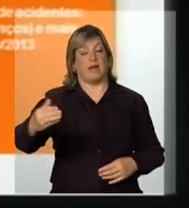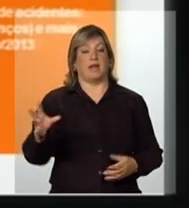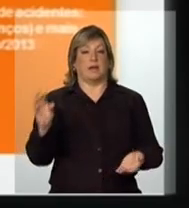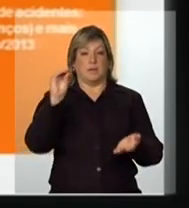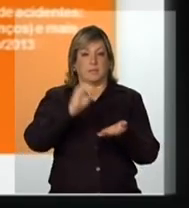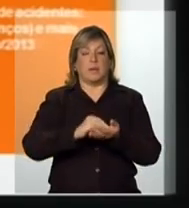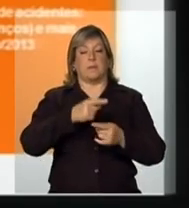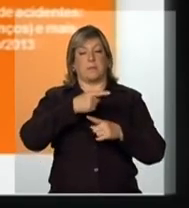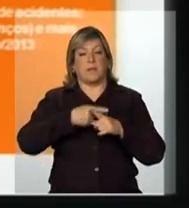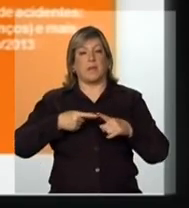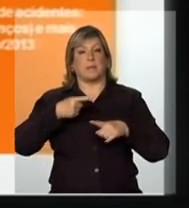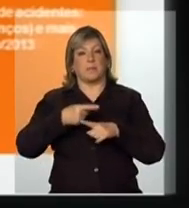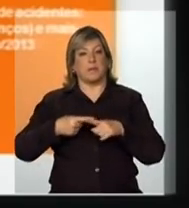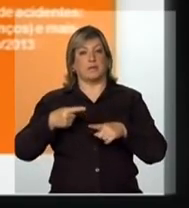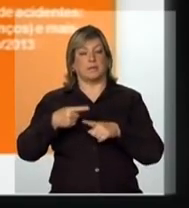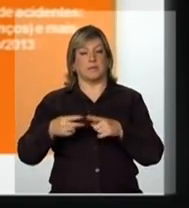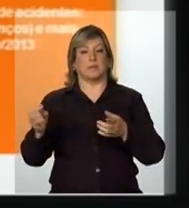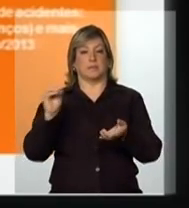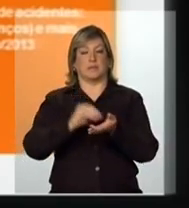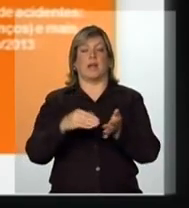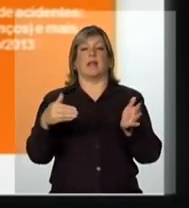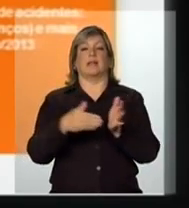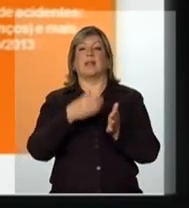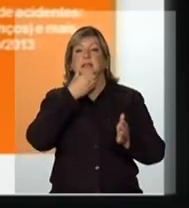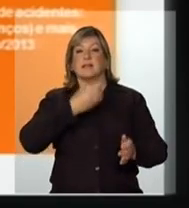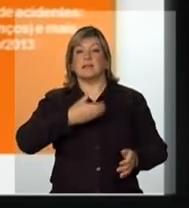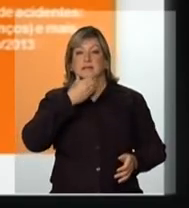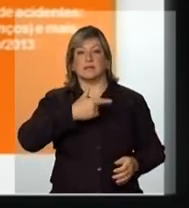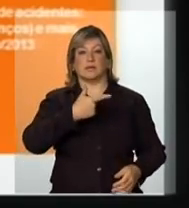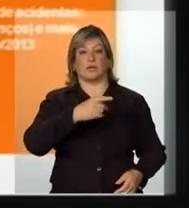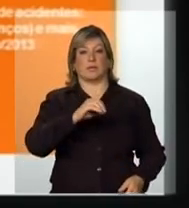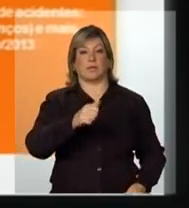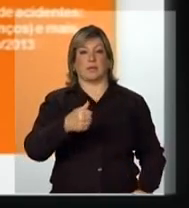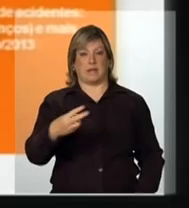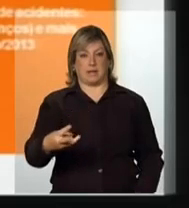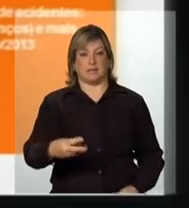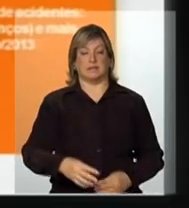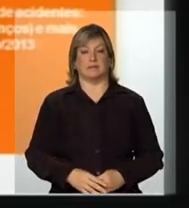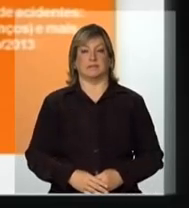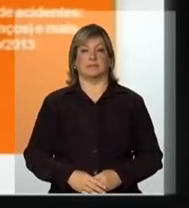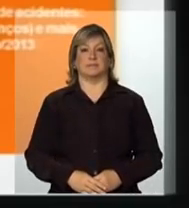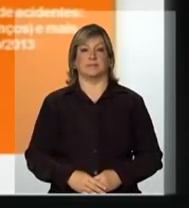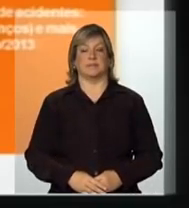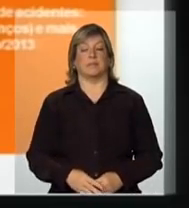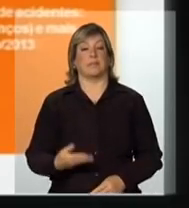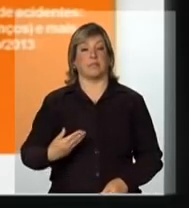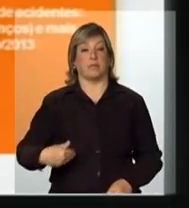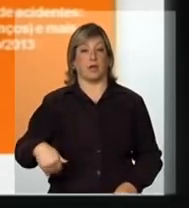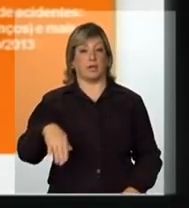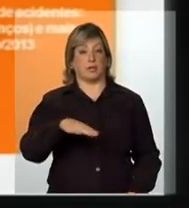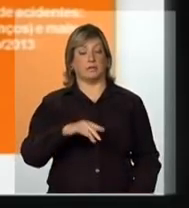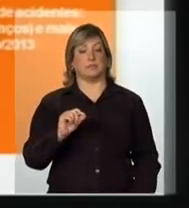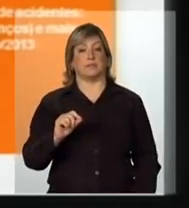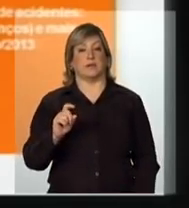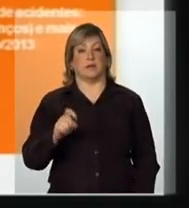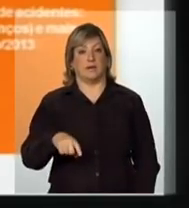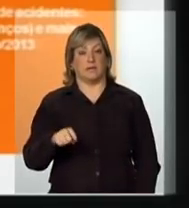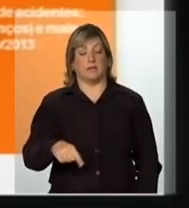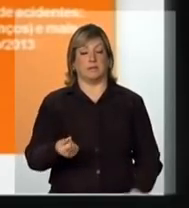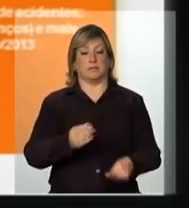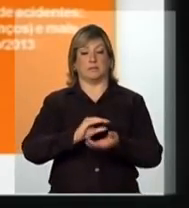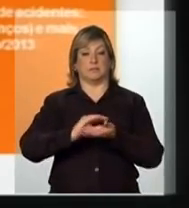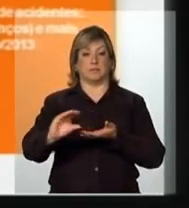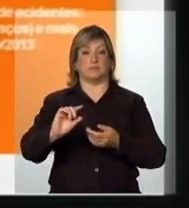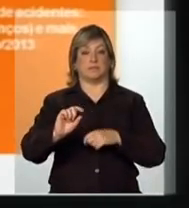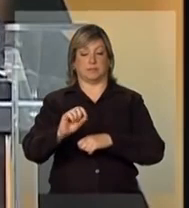gradativamente até dezembro de 2013. Nós devemos investir nos próximos